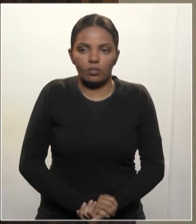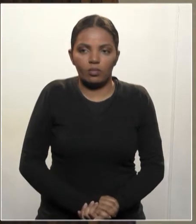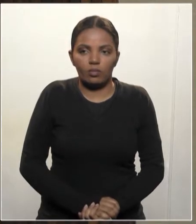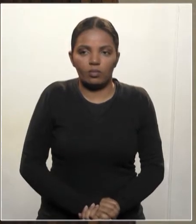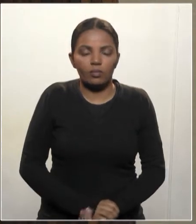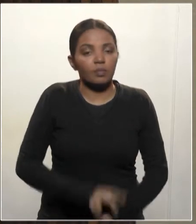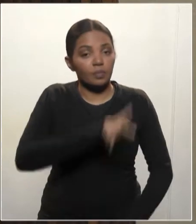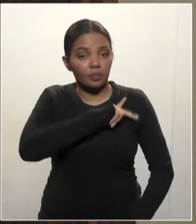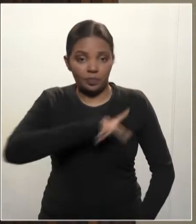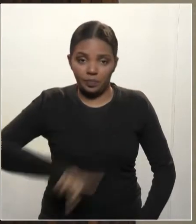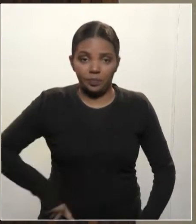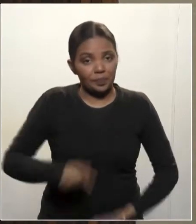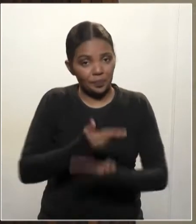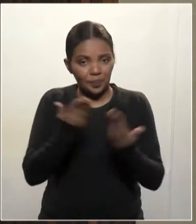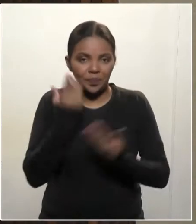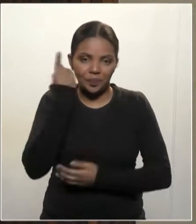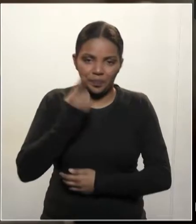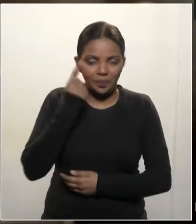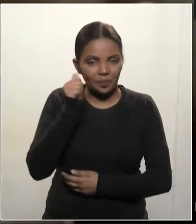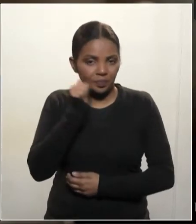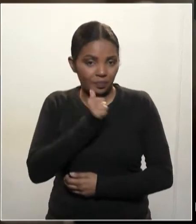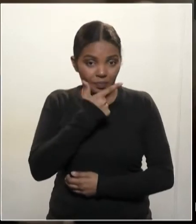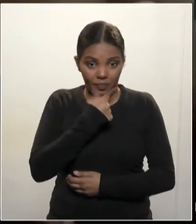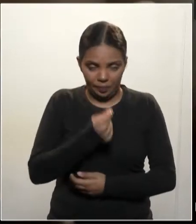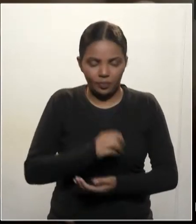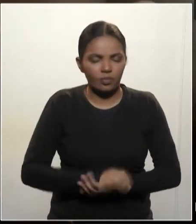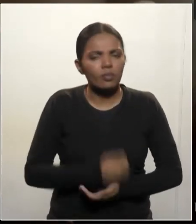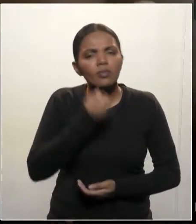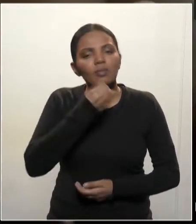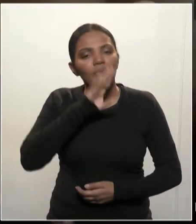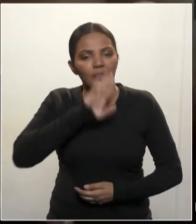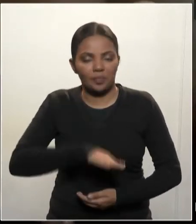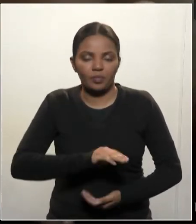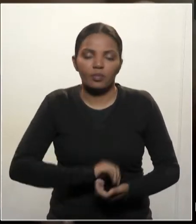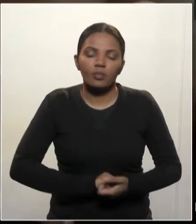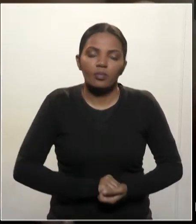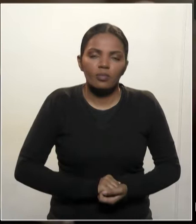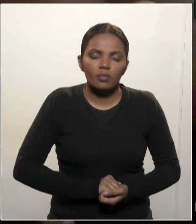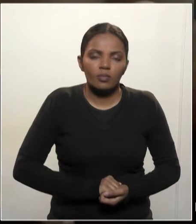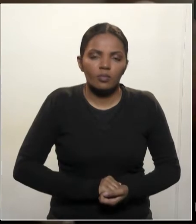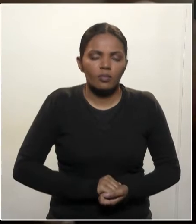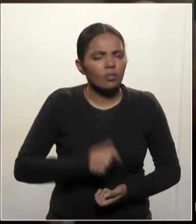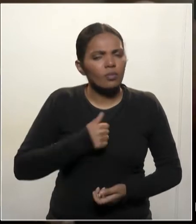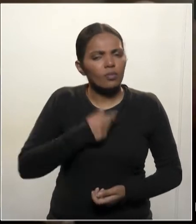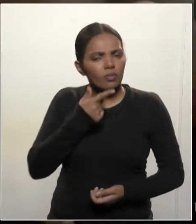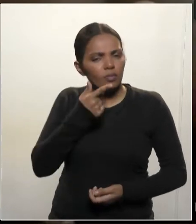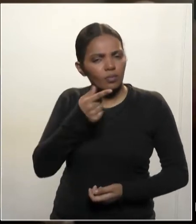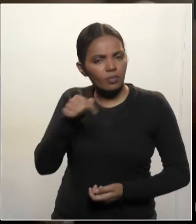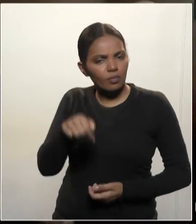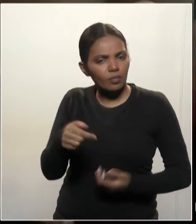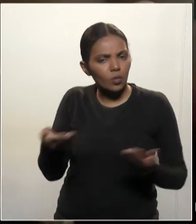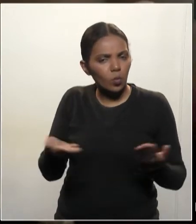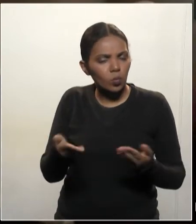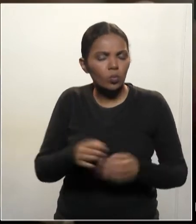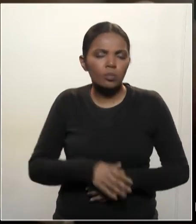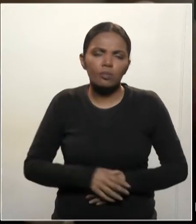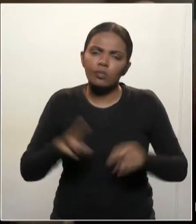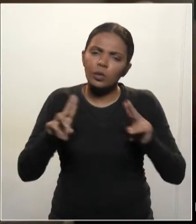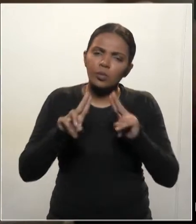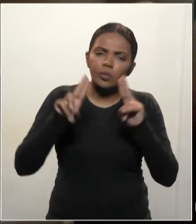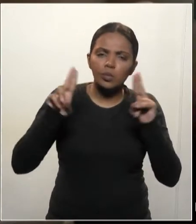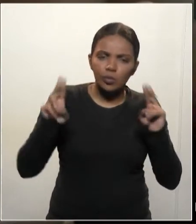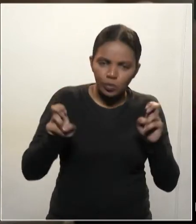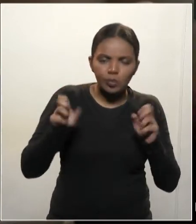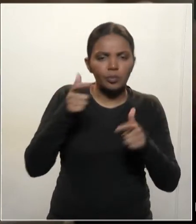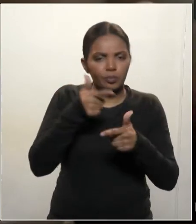Senhor presidente, senhores deputados, senhoras deputadas, boa tarde. Falar aqui alguma situação que envolve